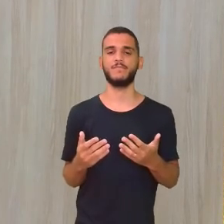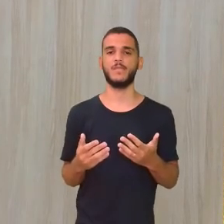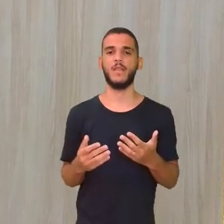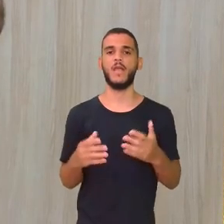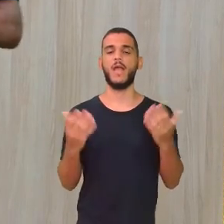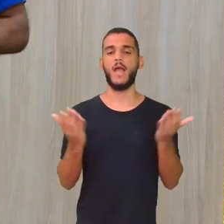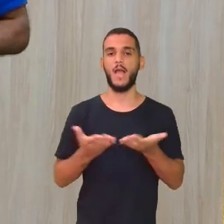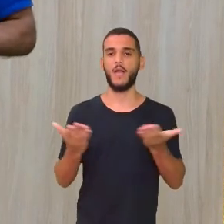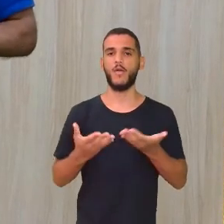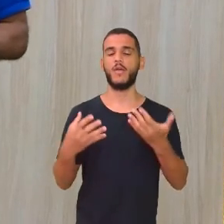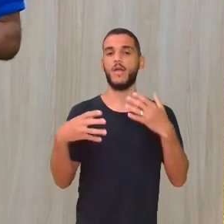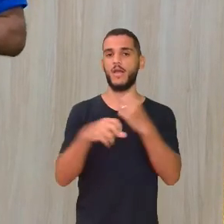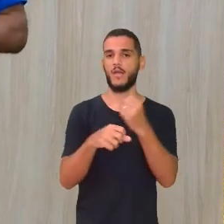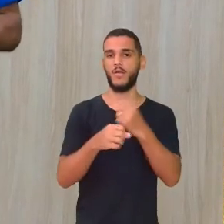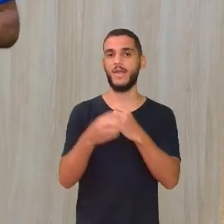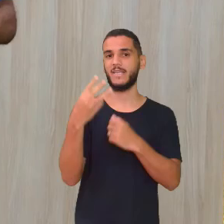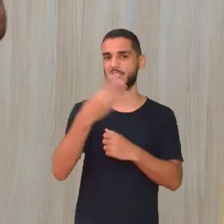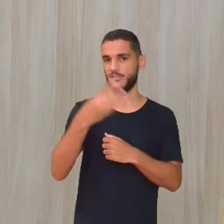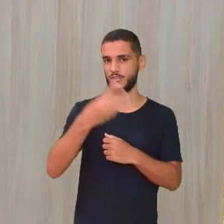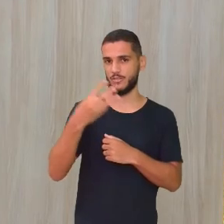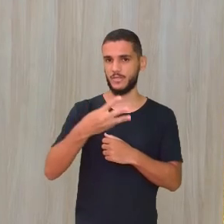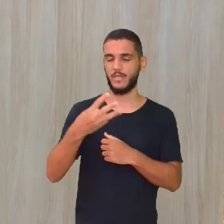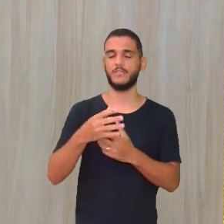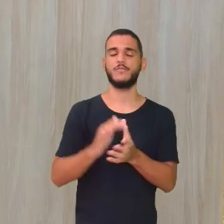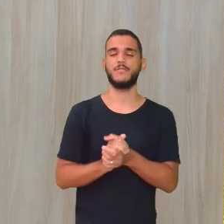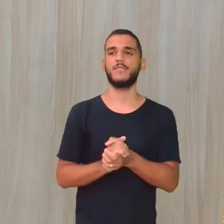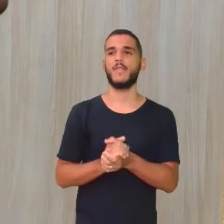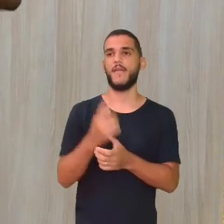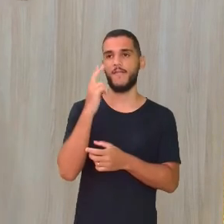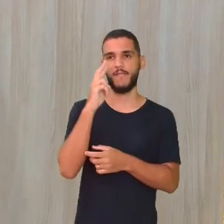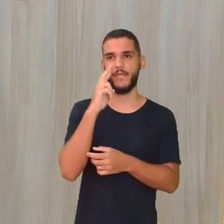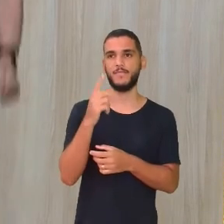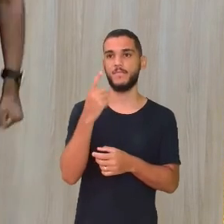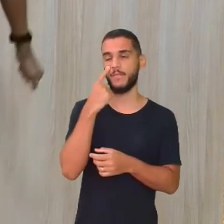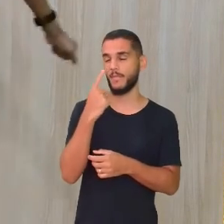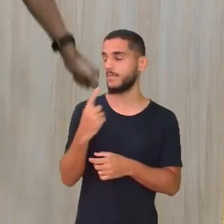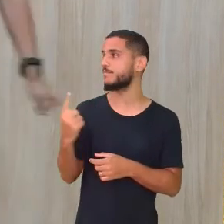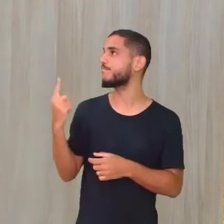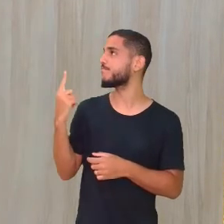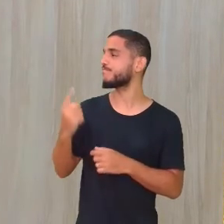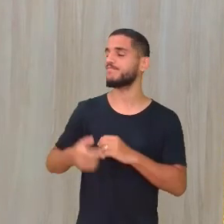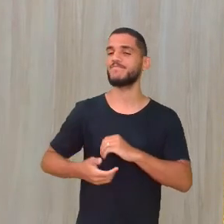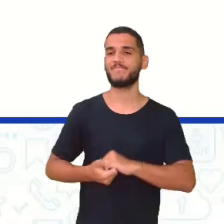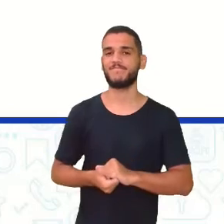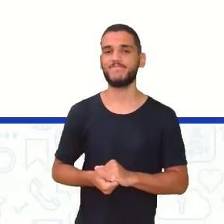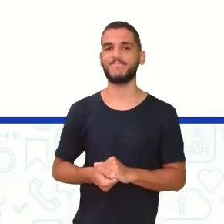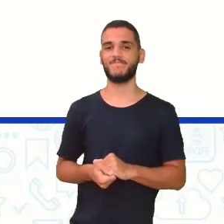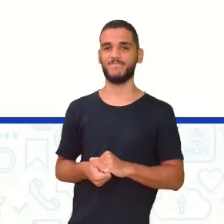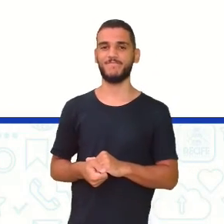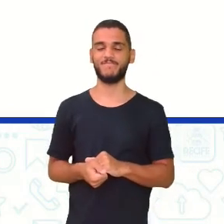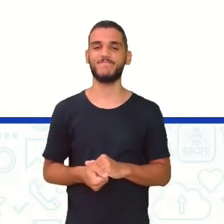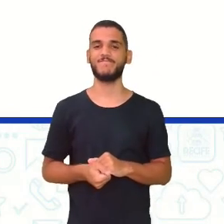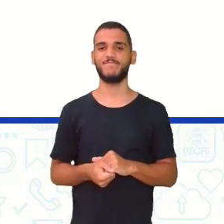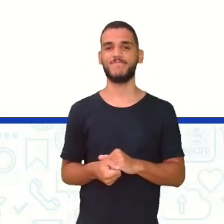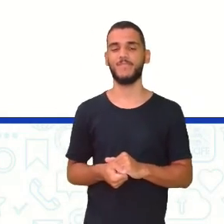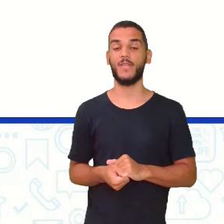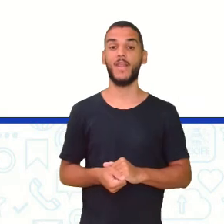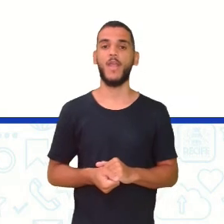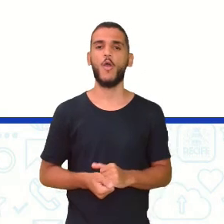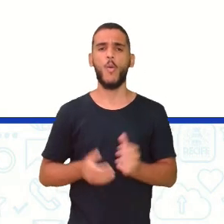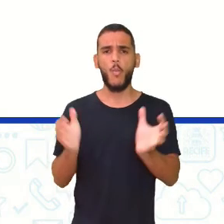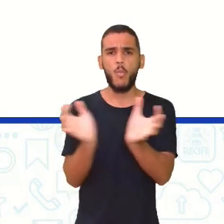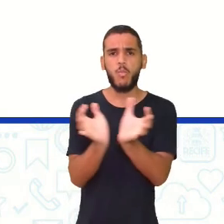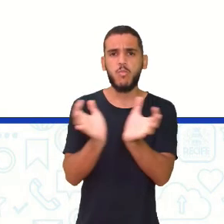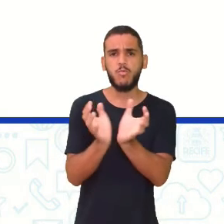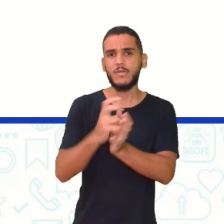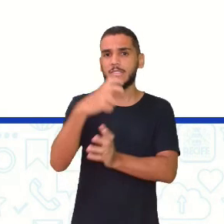onde der tempo Aqui a gente vai desenvolver Numa boa Bora analisar aqui ó Tela cheia por favor Para a gente ler aqui ó Um grupo de